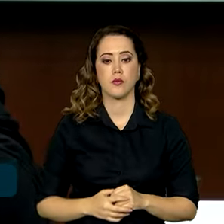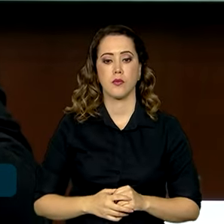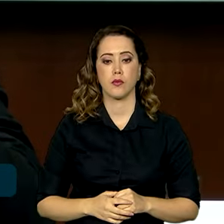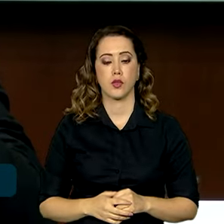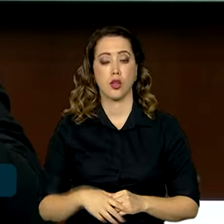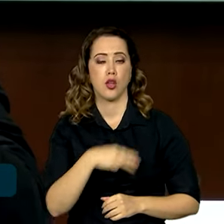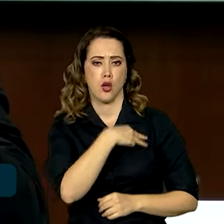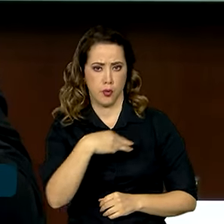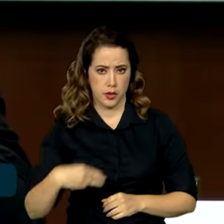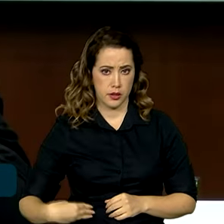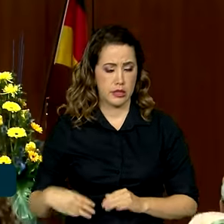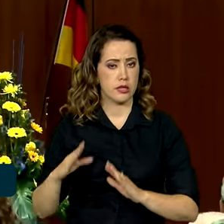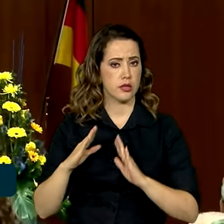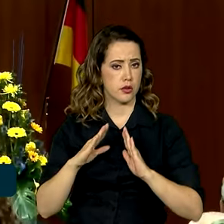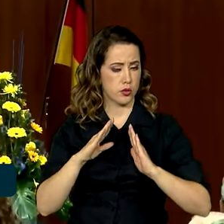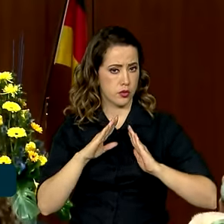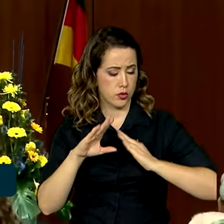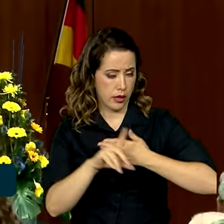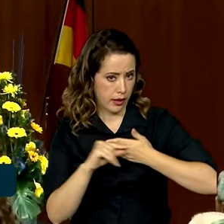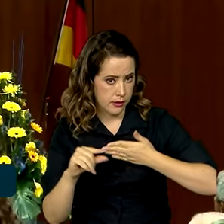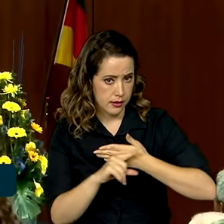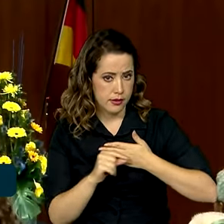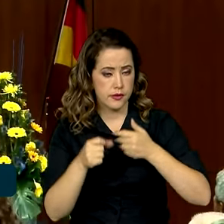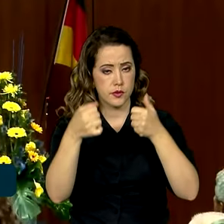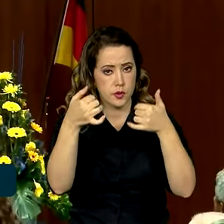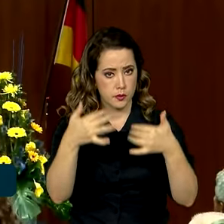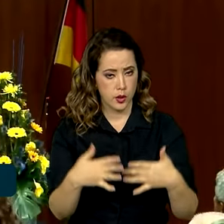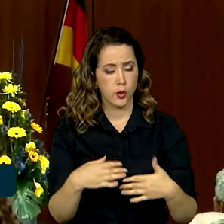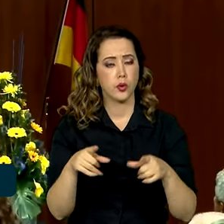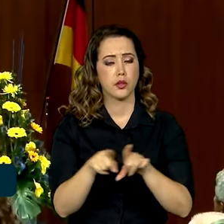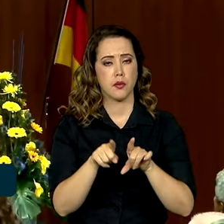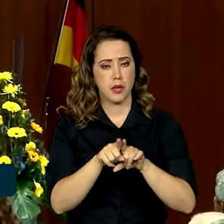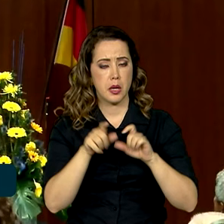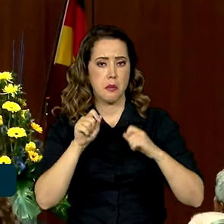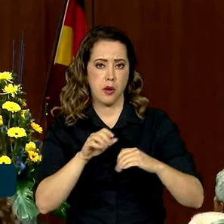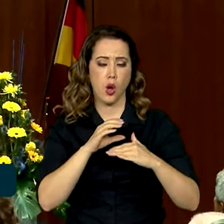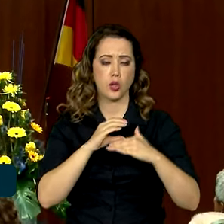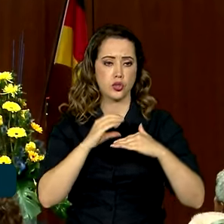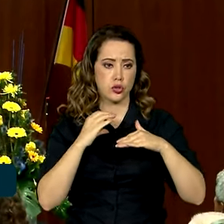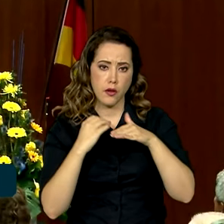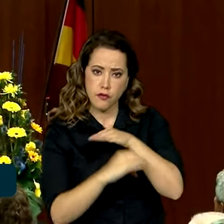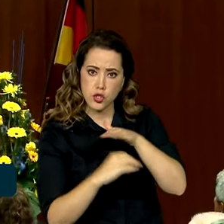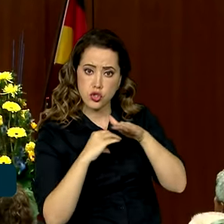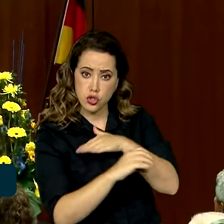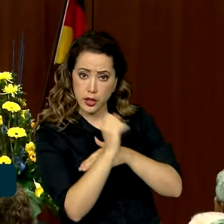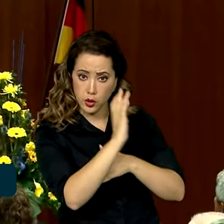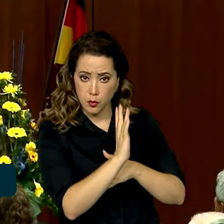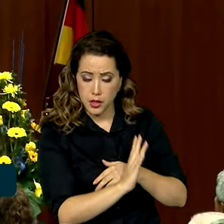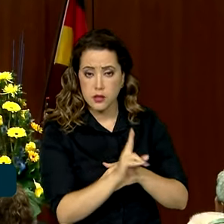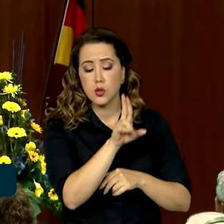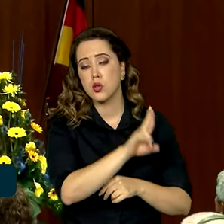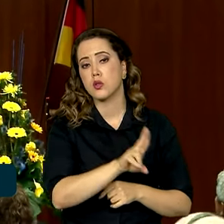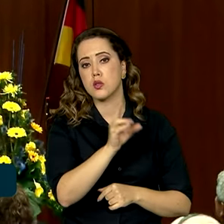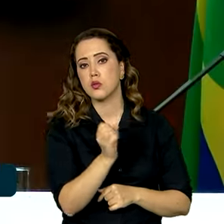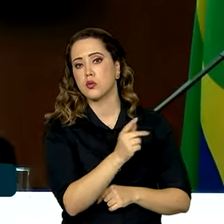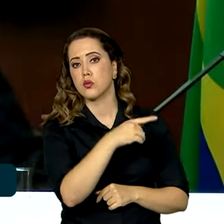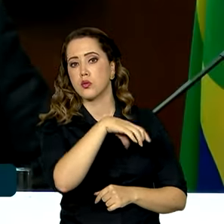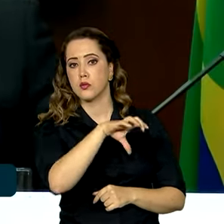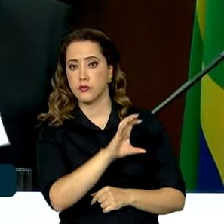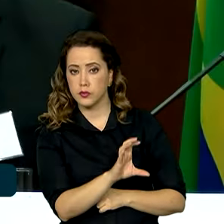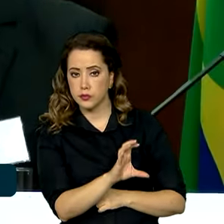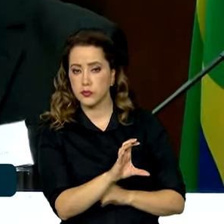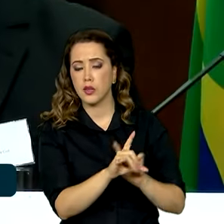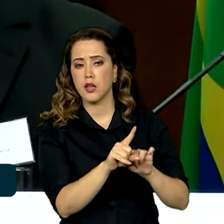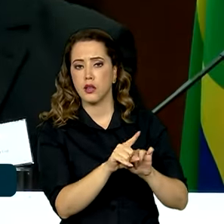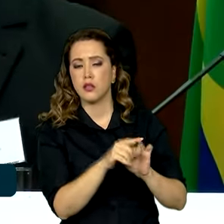Civil, que também esteve no encontro, ressaltou a possibilidade de investimentos em infraestrutura no Brasil por meio do novo PAC, o